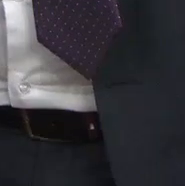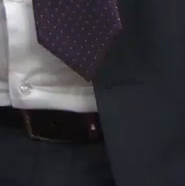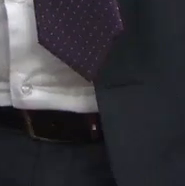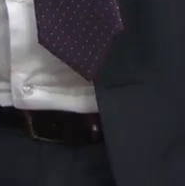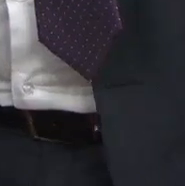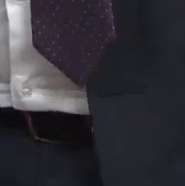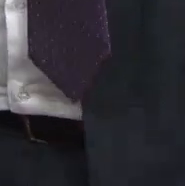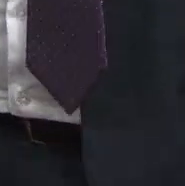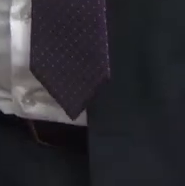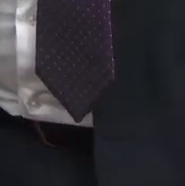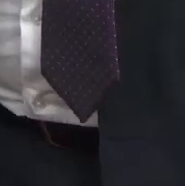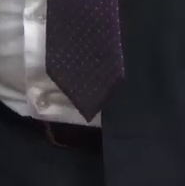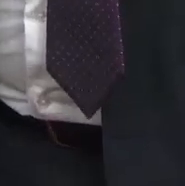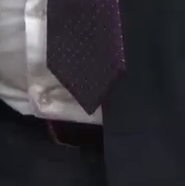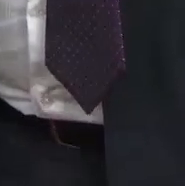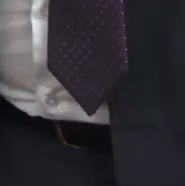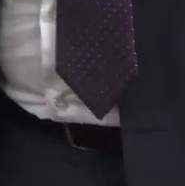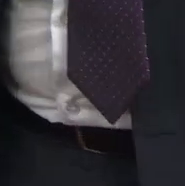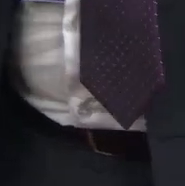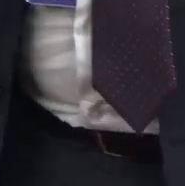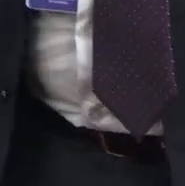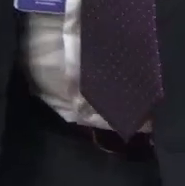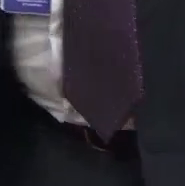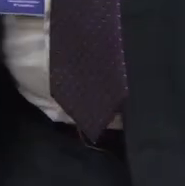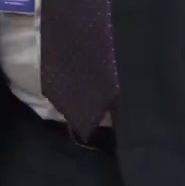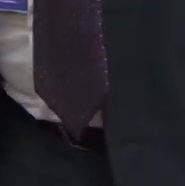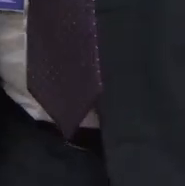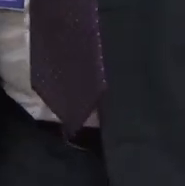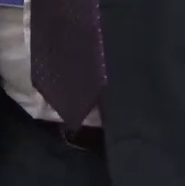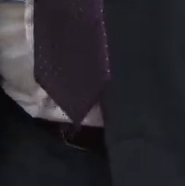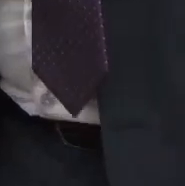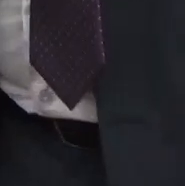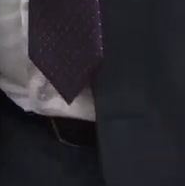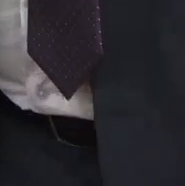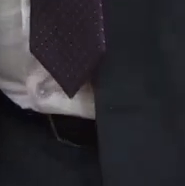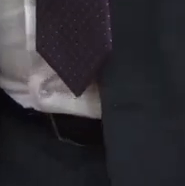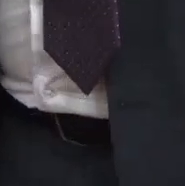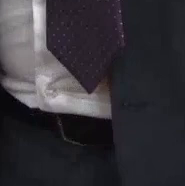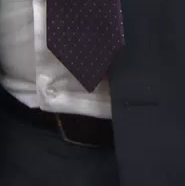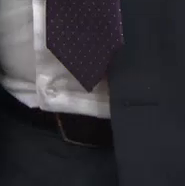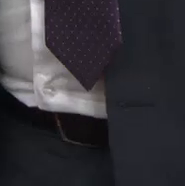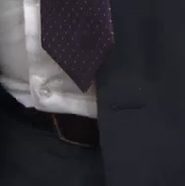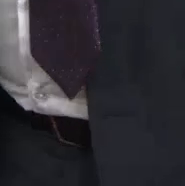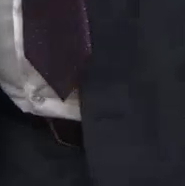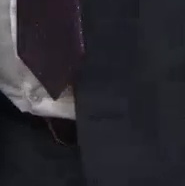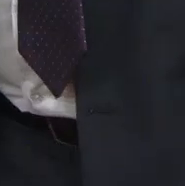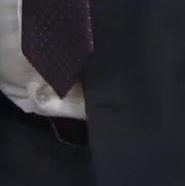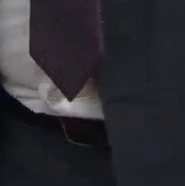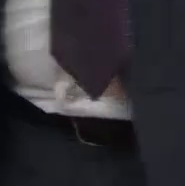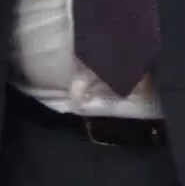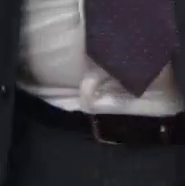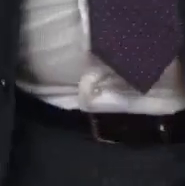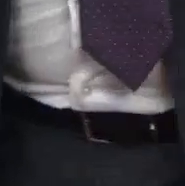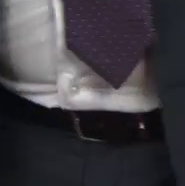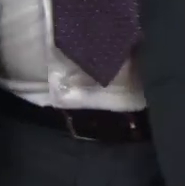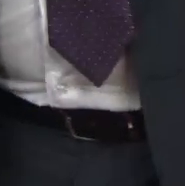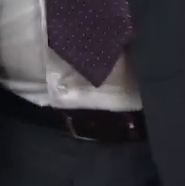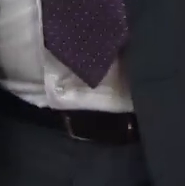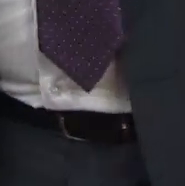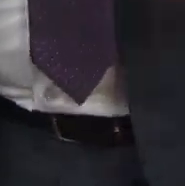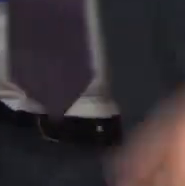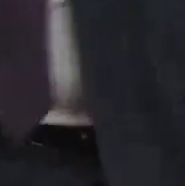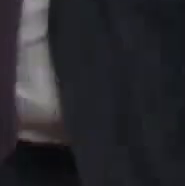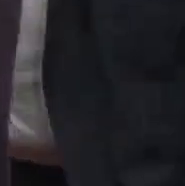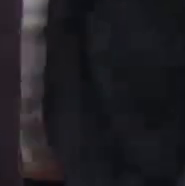Teixeira, presidente da Comissão de Esporte, Lazer e Juventude, em função de compromissos urgentes em motos